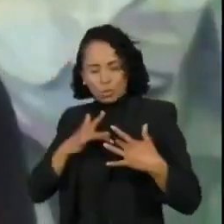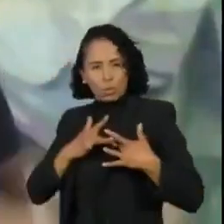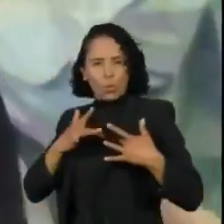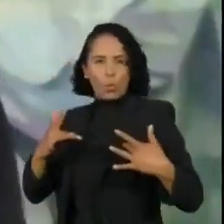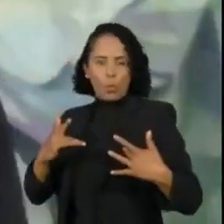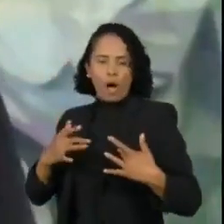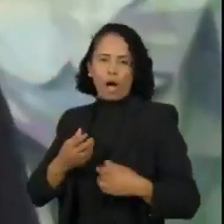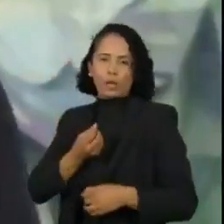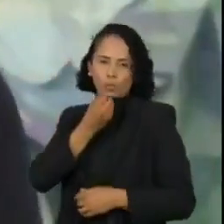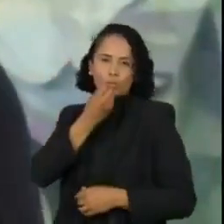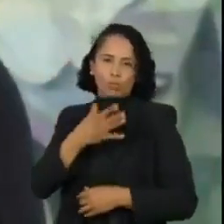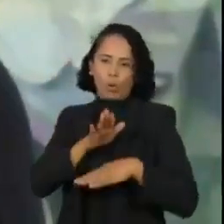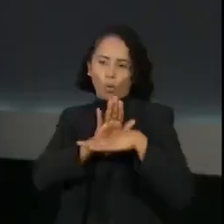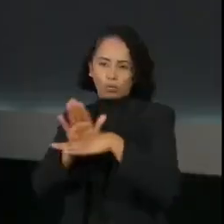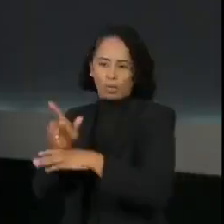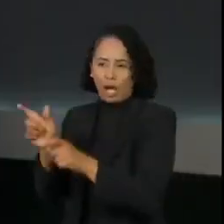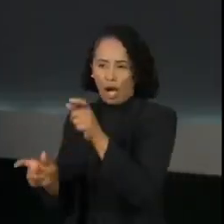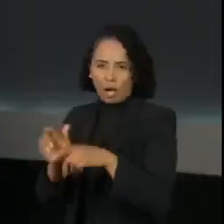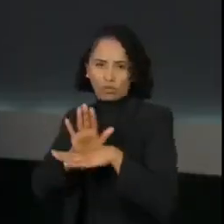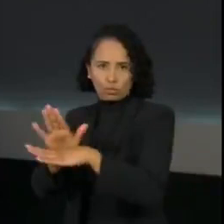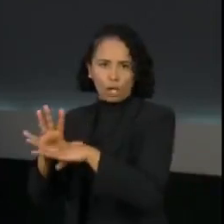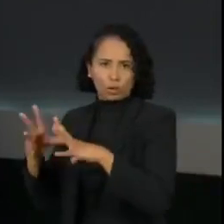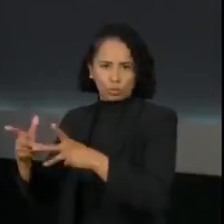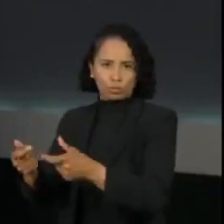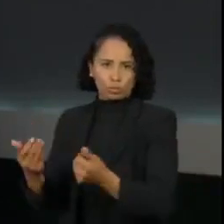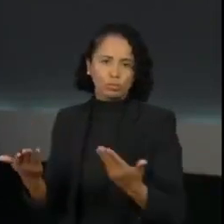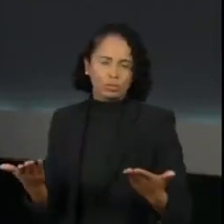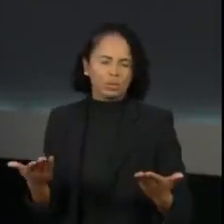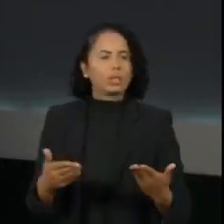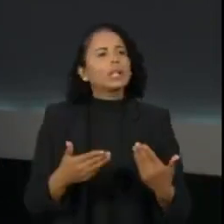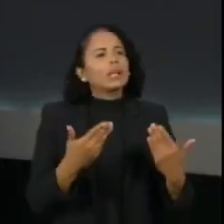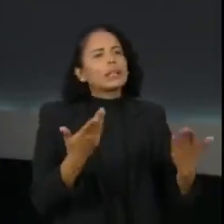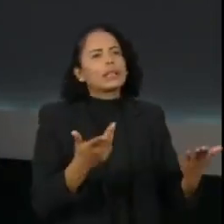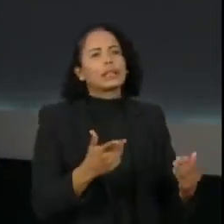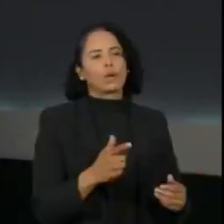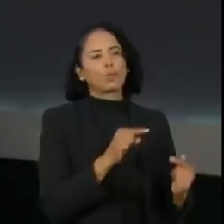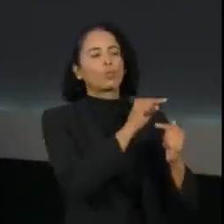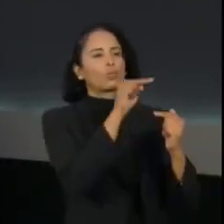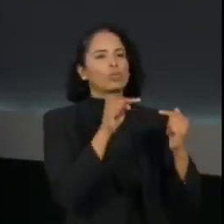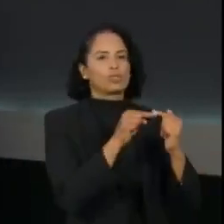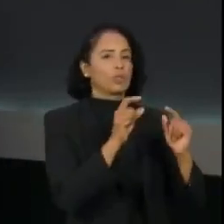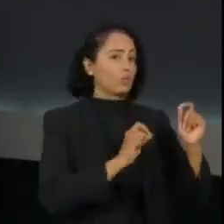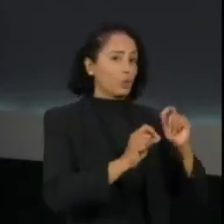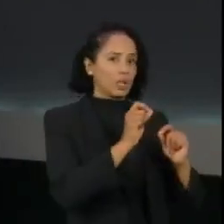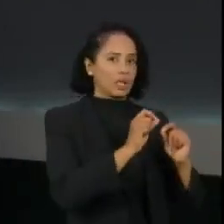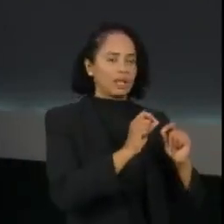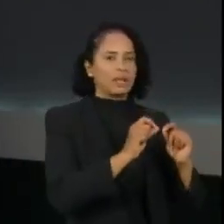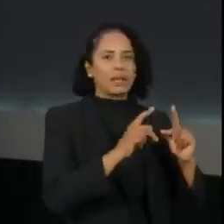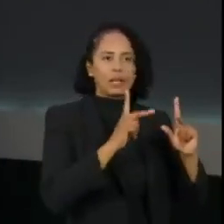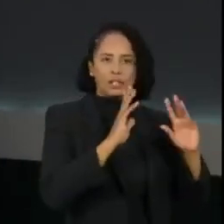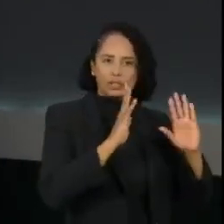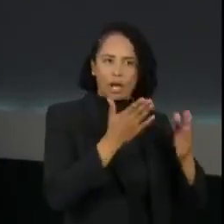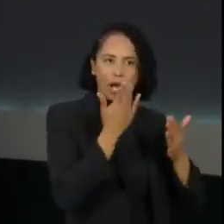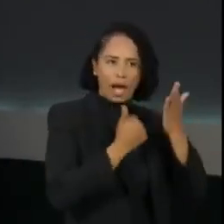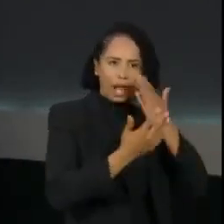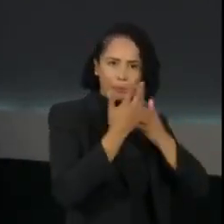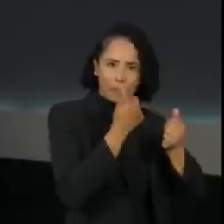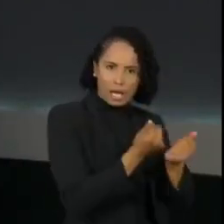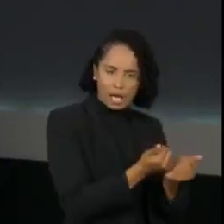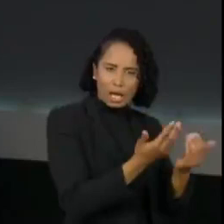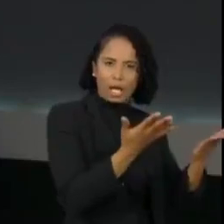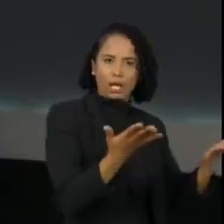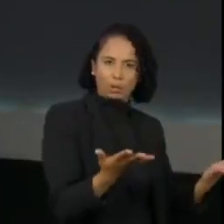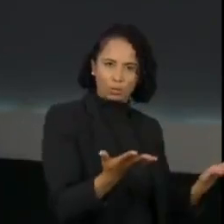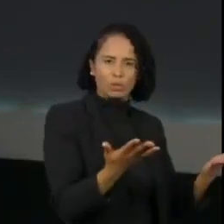que vai trazer benefícios a todos. Então, a ideia é distribuir, além de alimentos, que é o que vocês